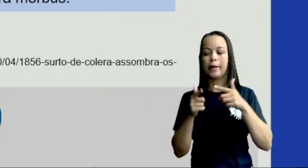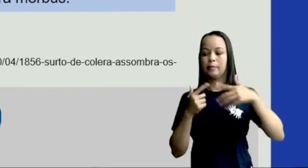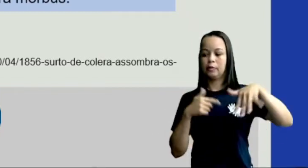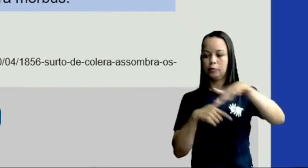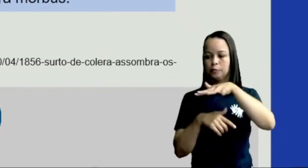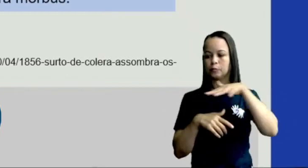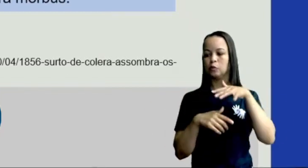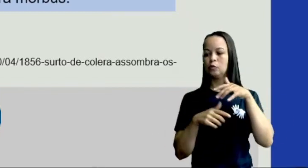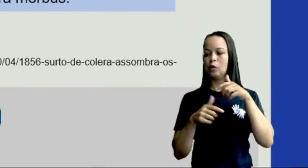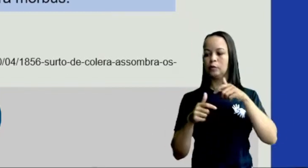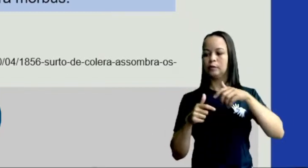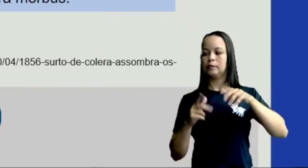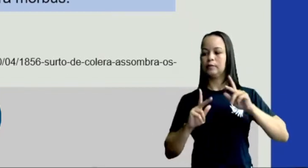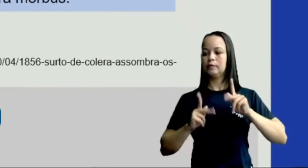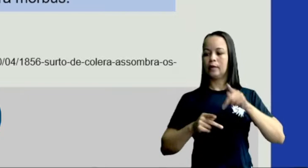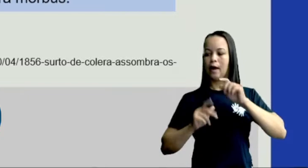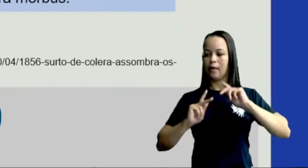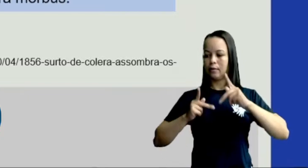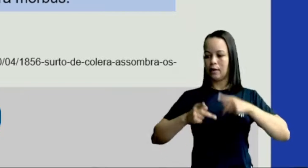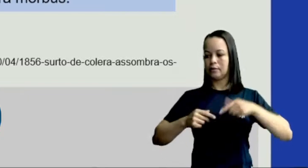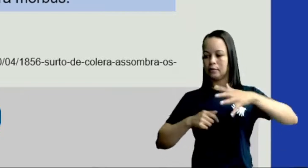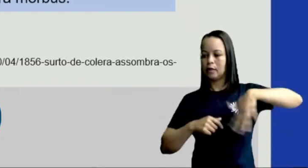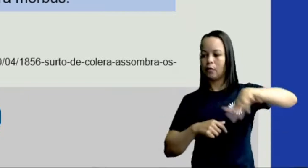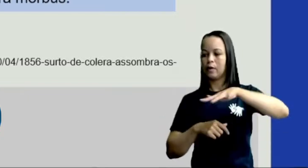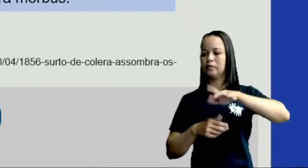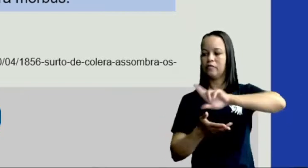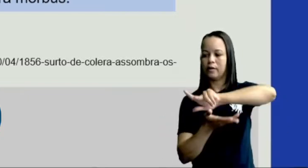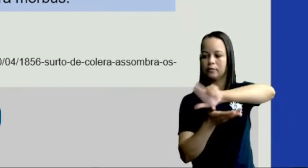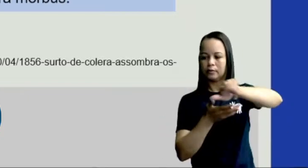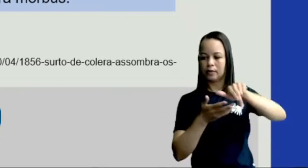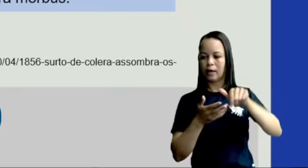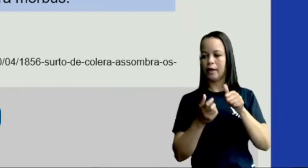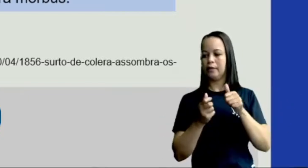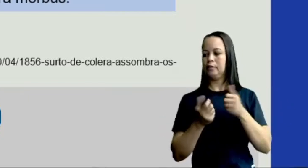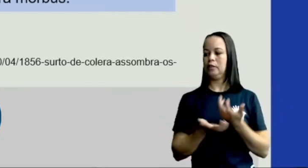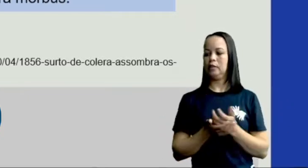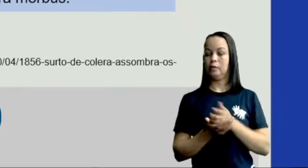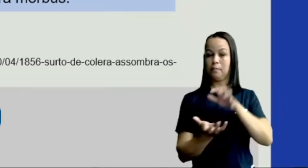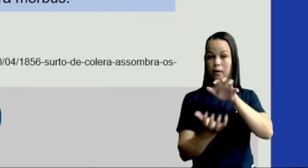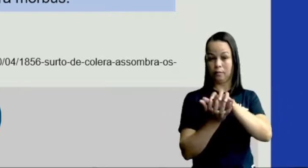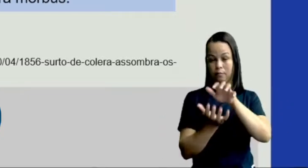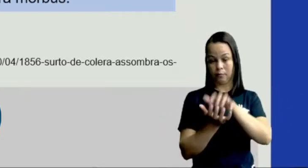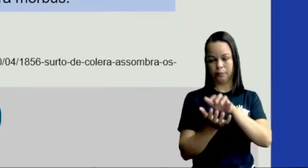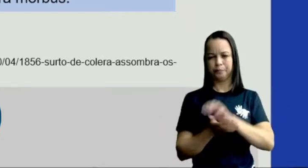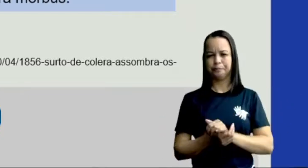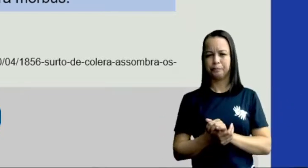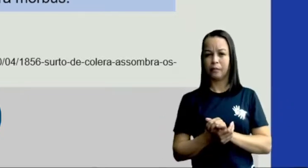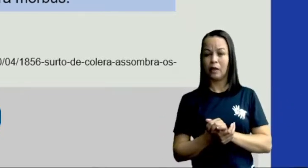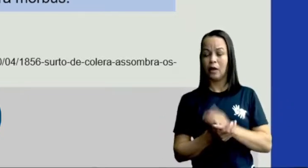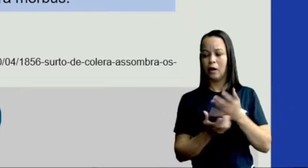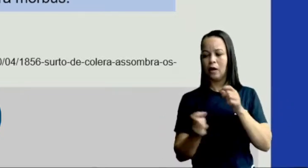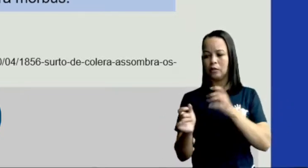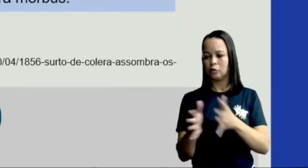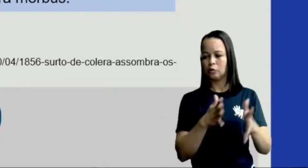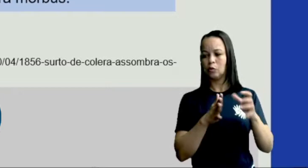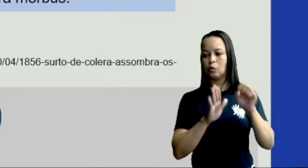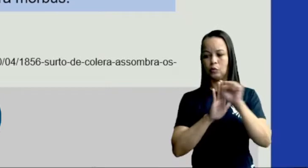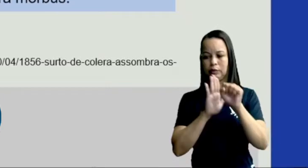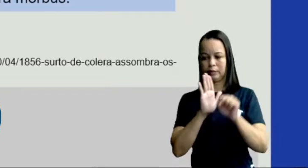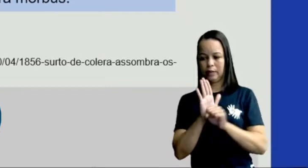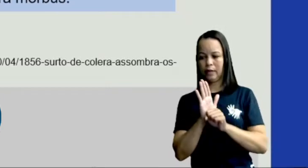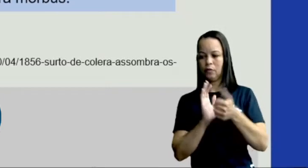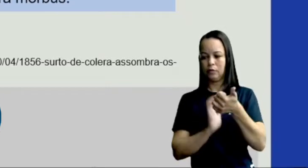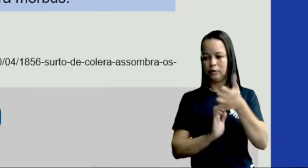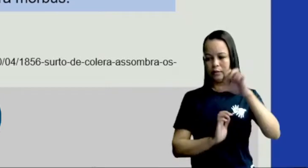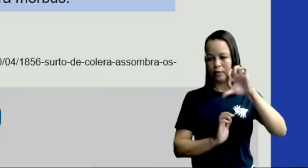Pernambuco, a história remonta para um passado doloroso, pois no século XIX,